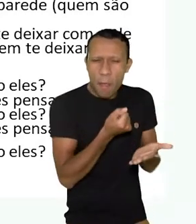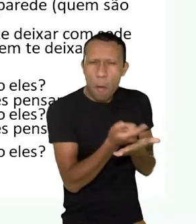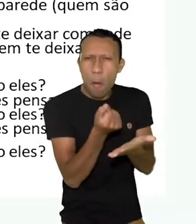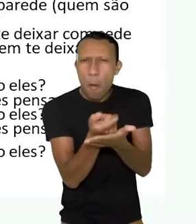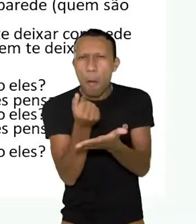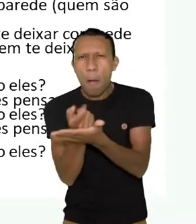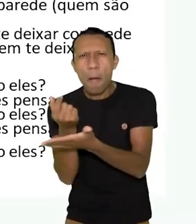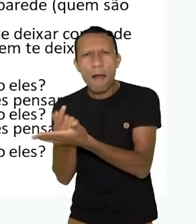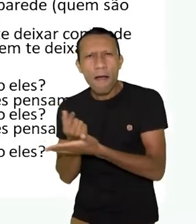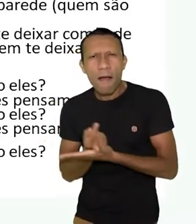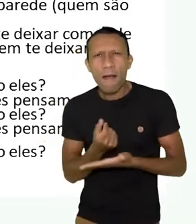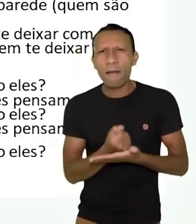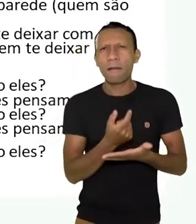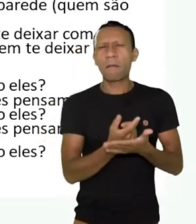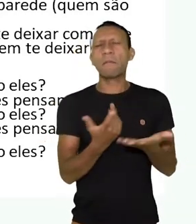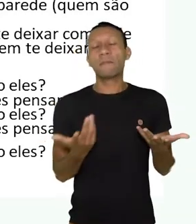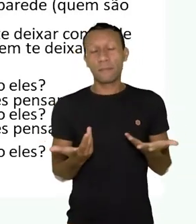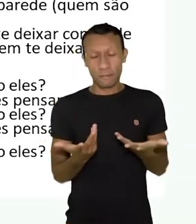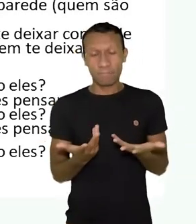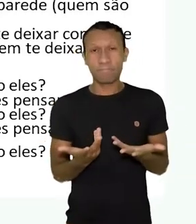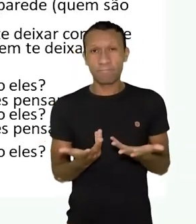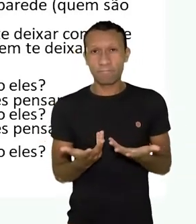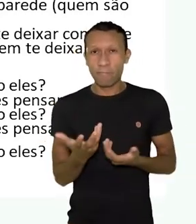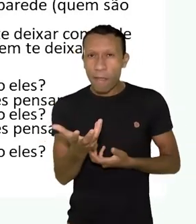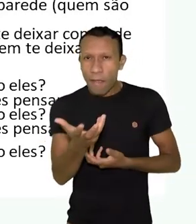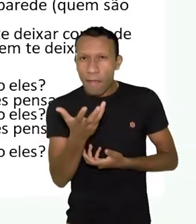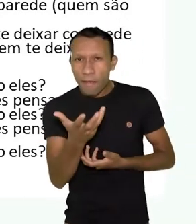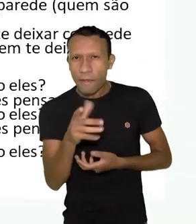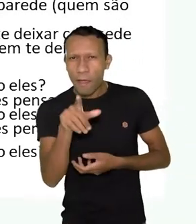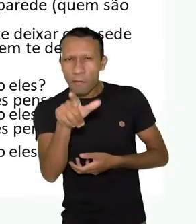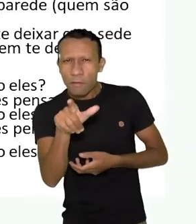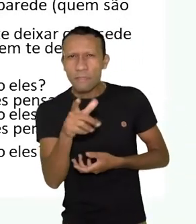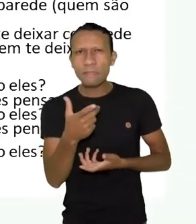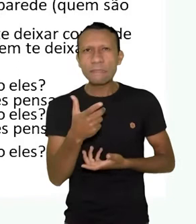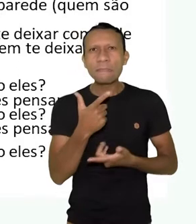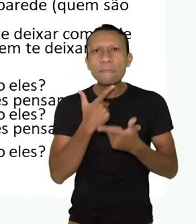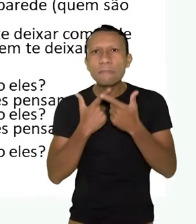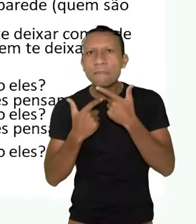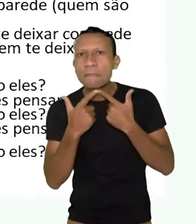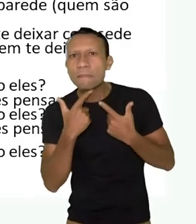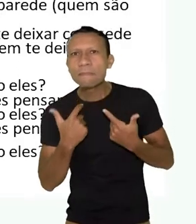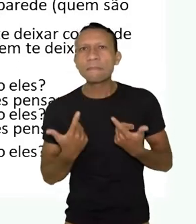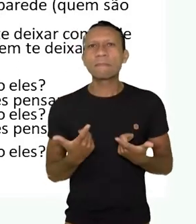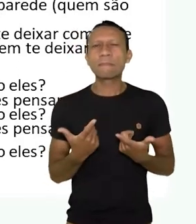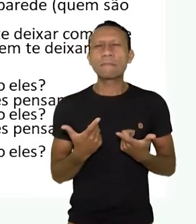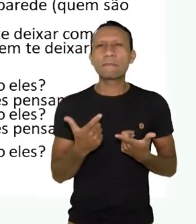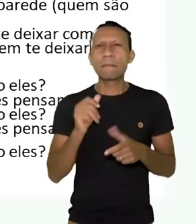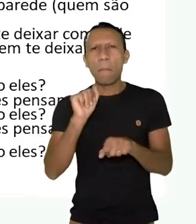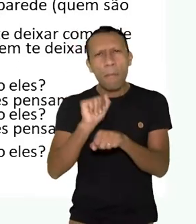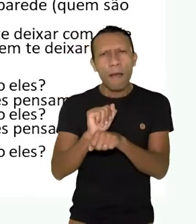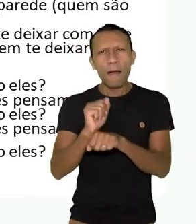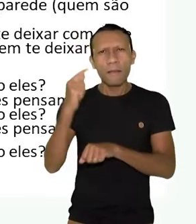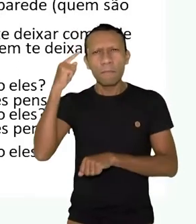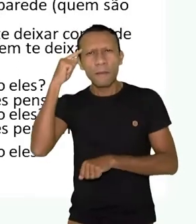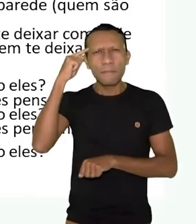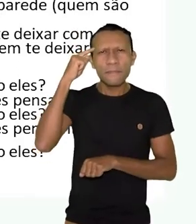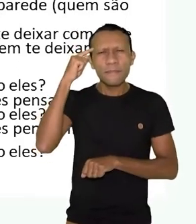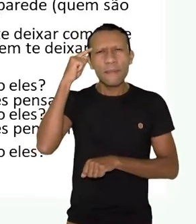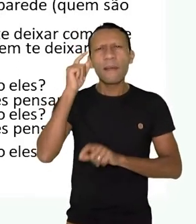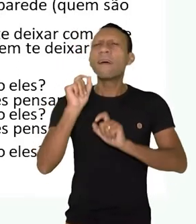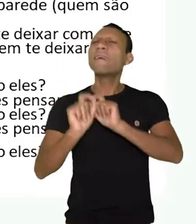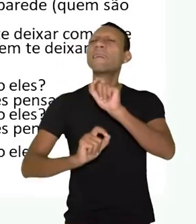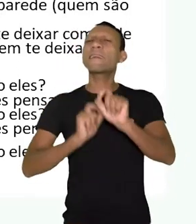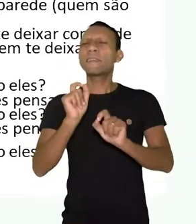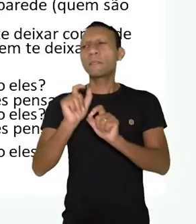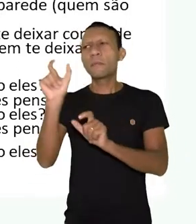vendar os óleos, jogar a rede contra a parede, querem te deixar com sede, não querem te deixar pensar. Quem são